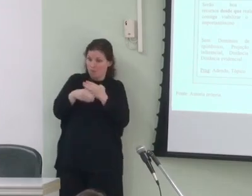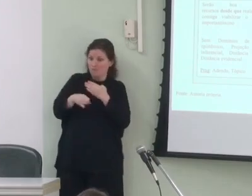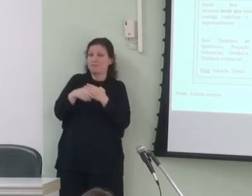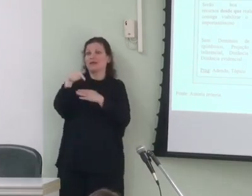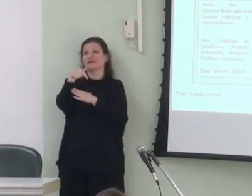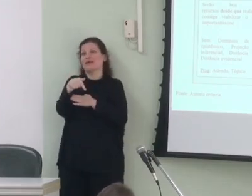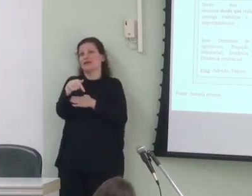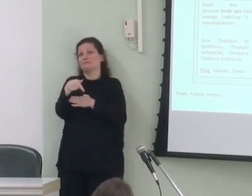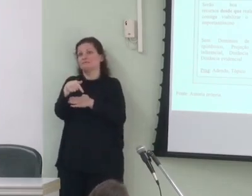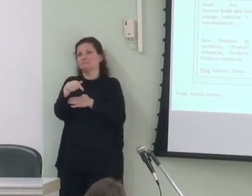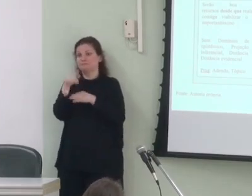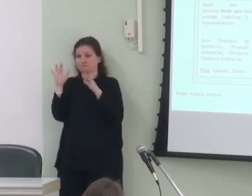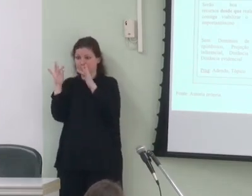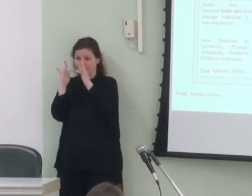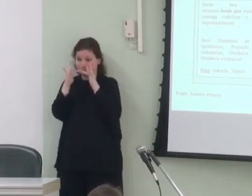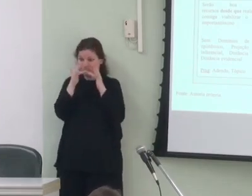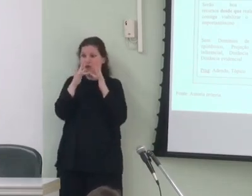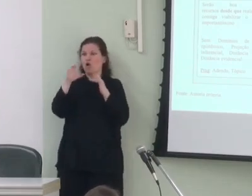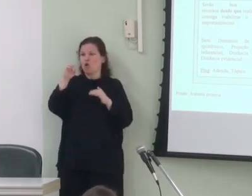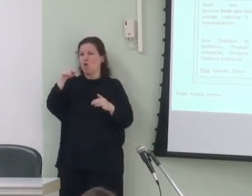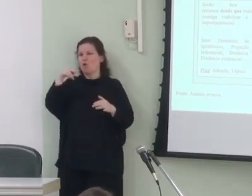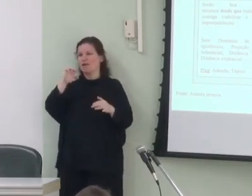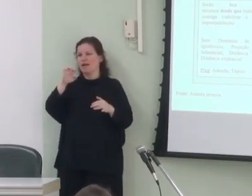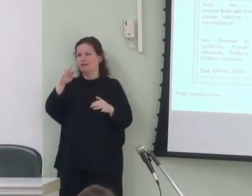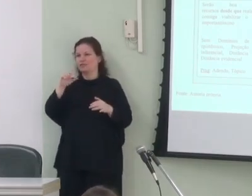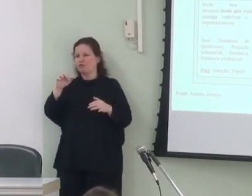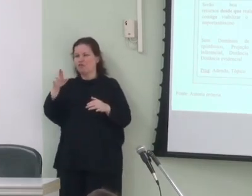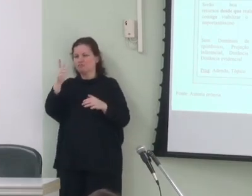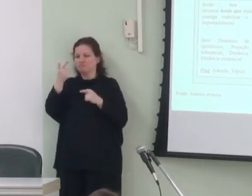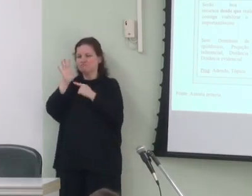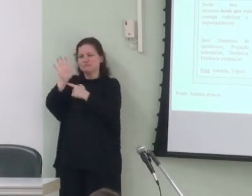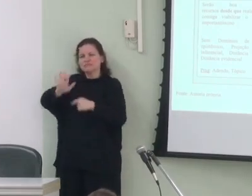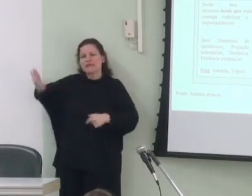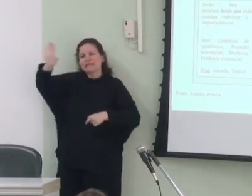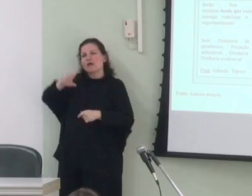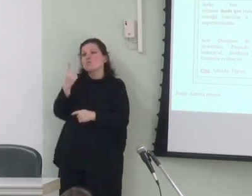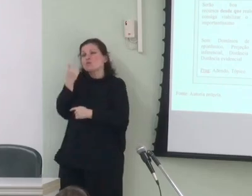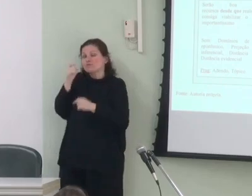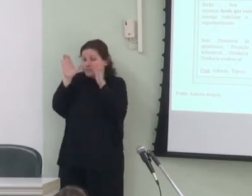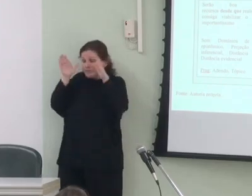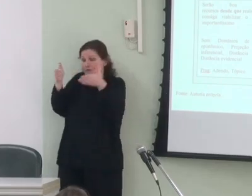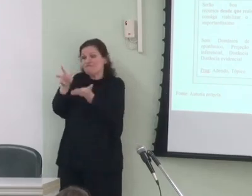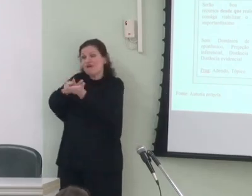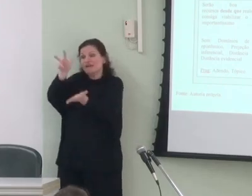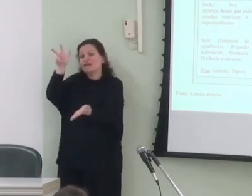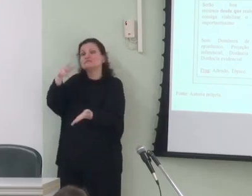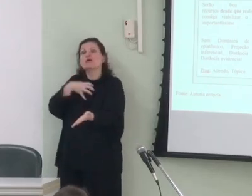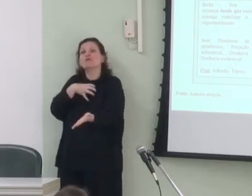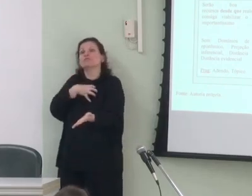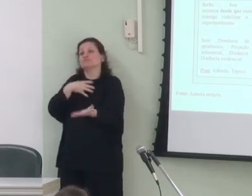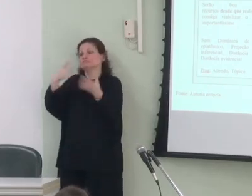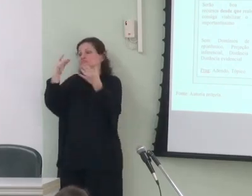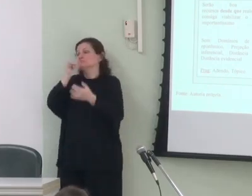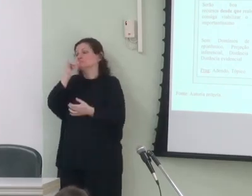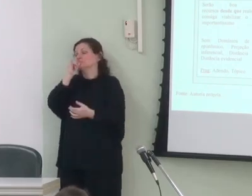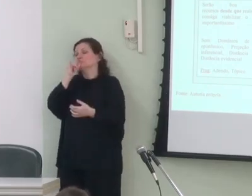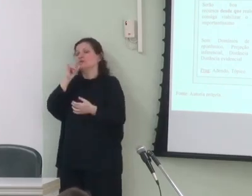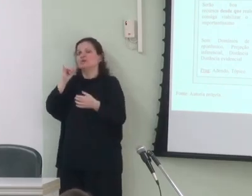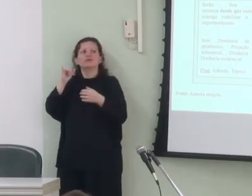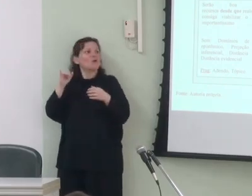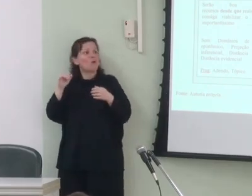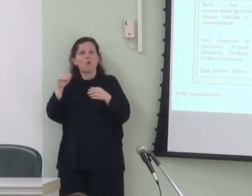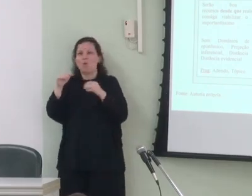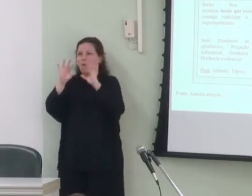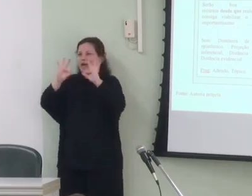esses conectores conceitualizam um cenário único e específico para a validação da situação descrita na oração núcleo